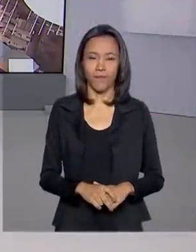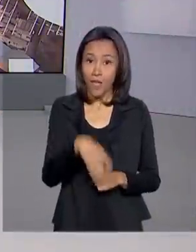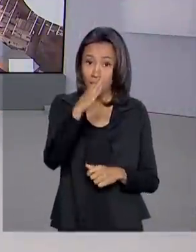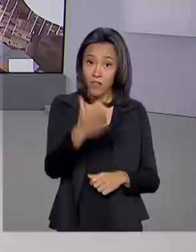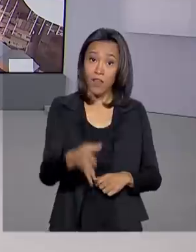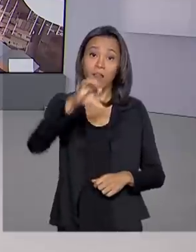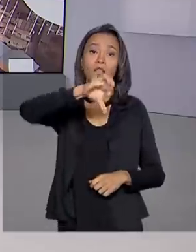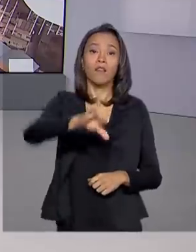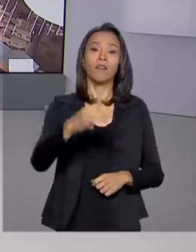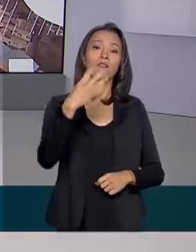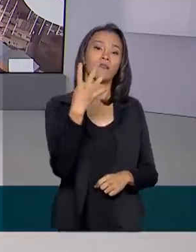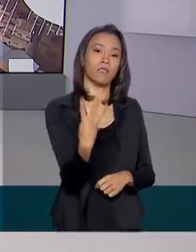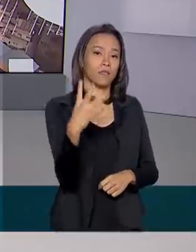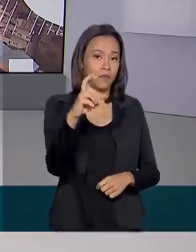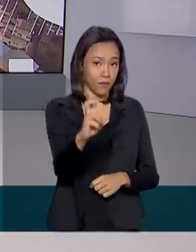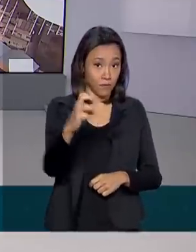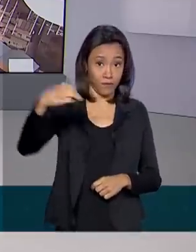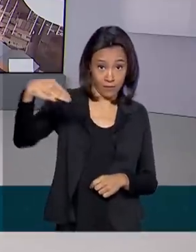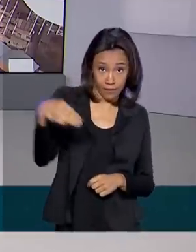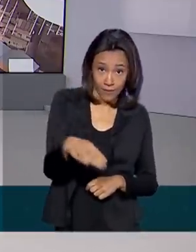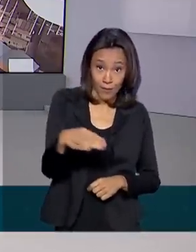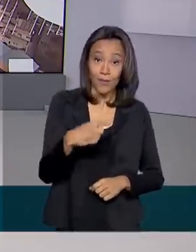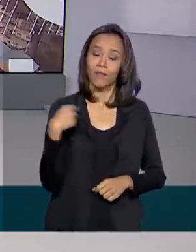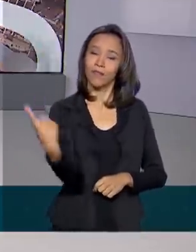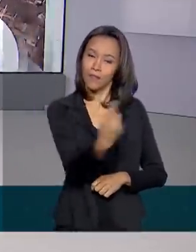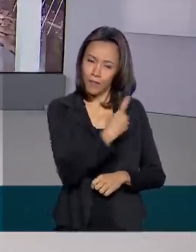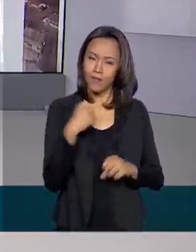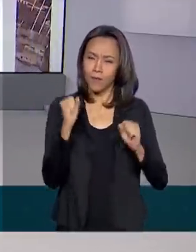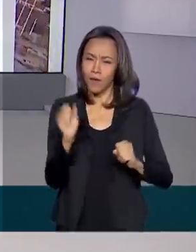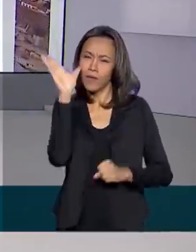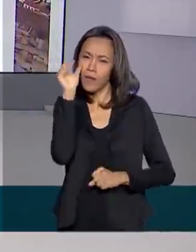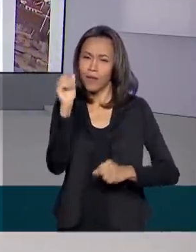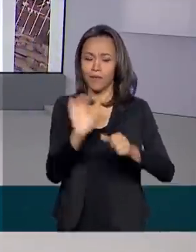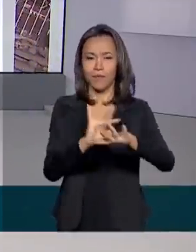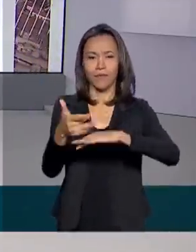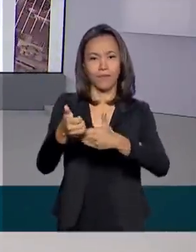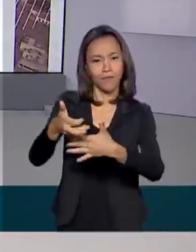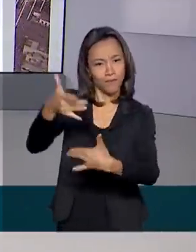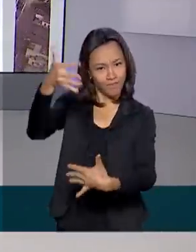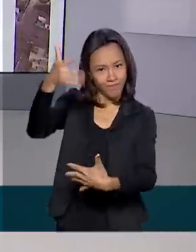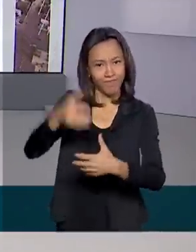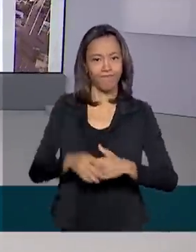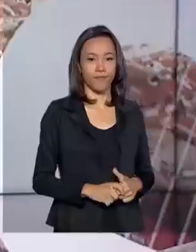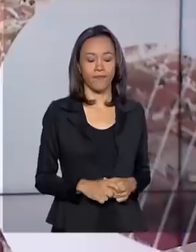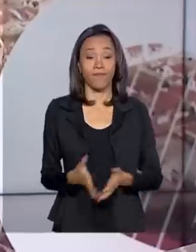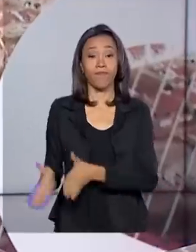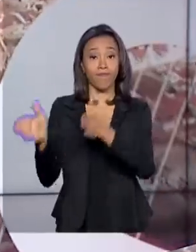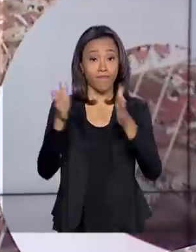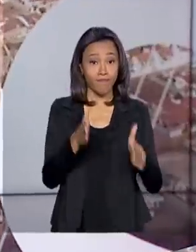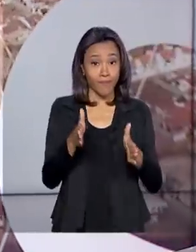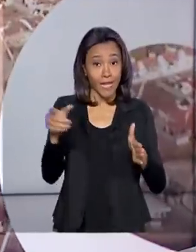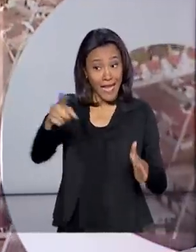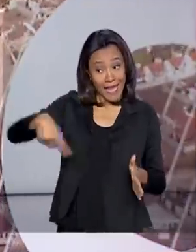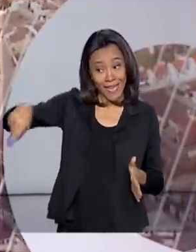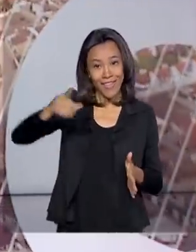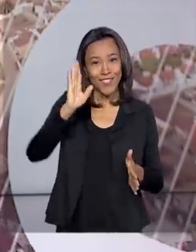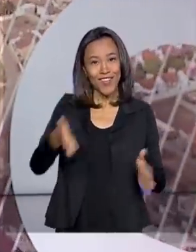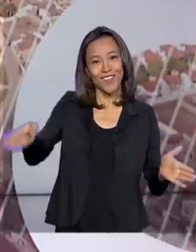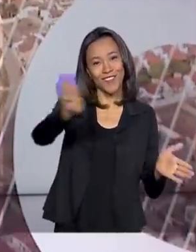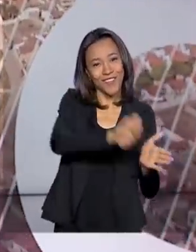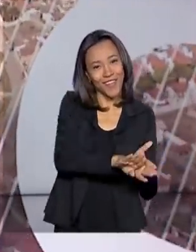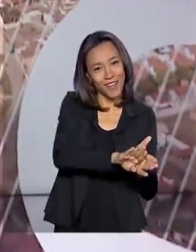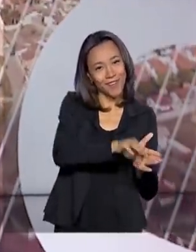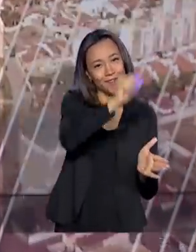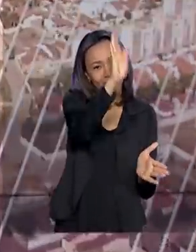São 9 horas e 45 minutos, estamos ao vivo também pelas redes sociais. Eles já estão em casa.